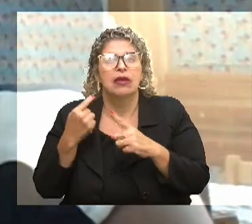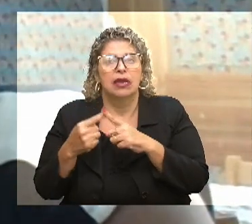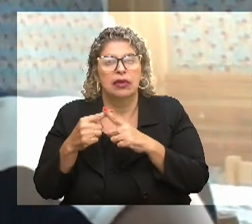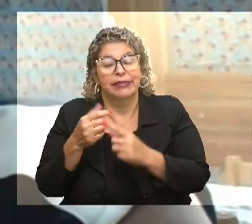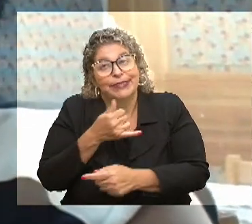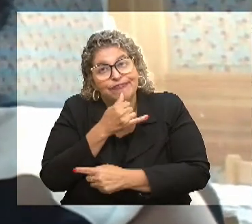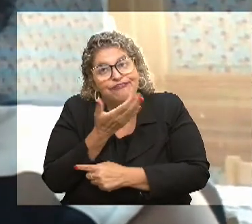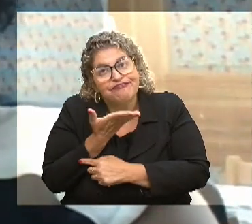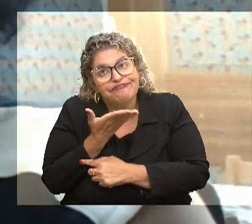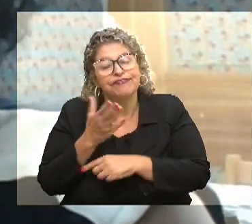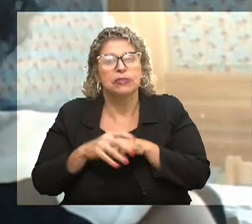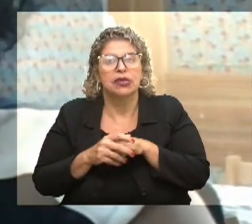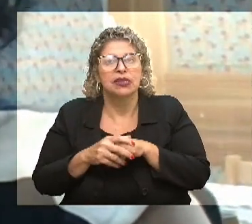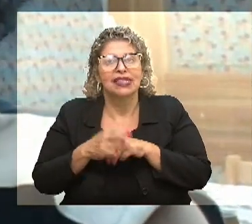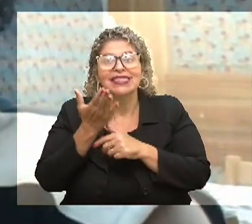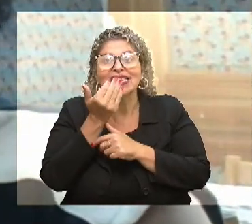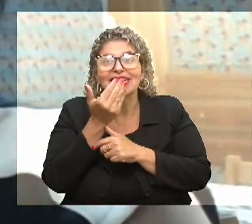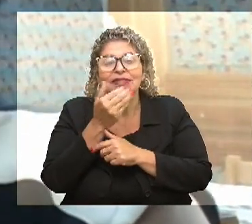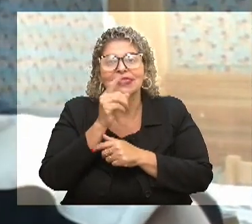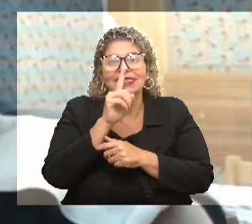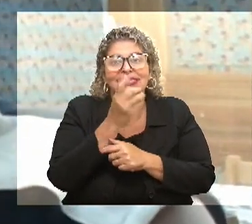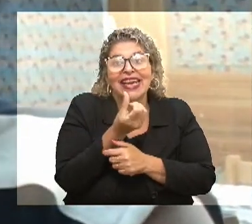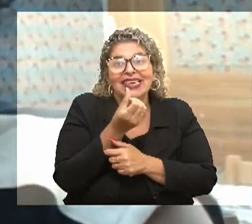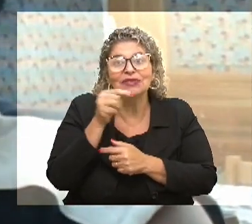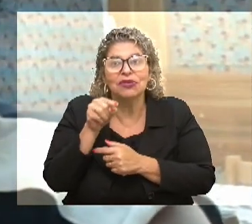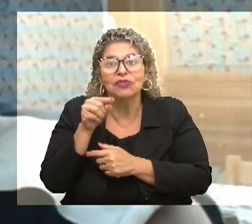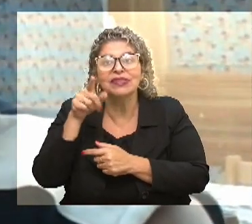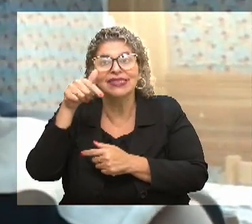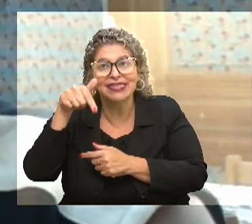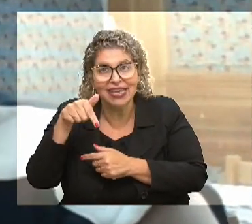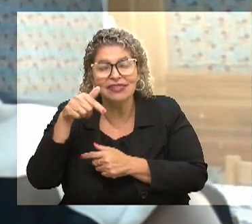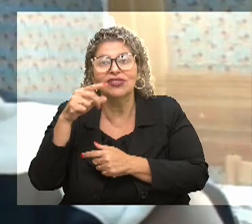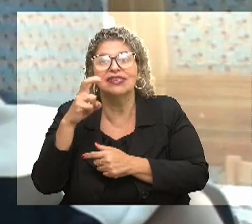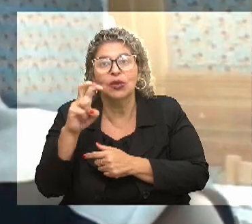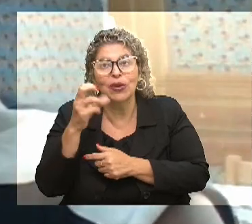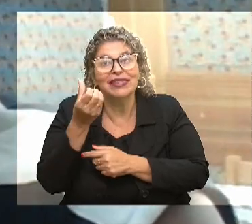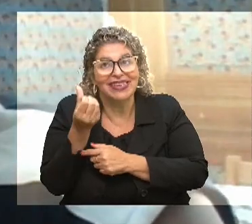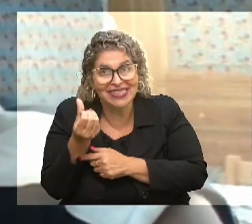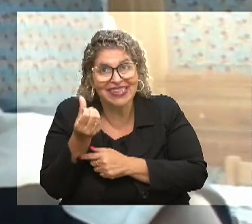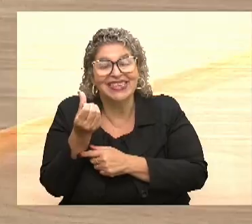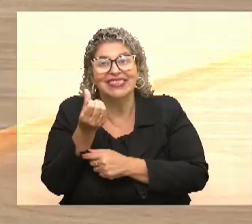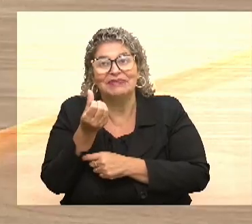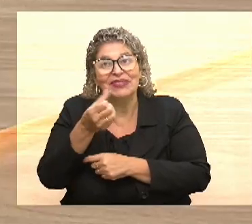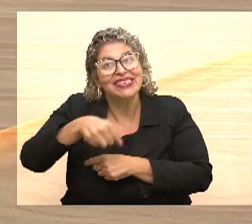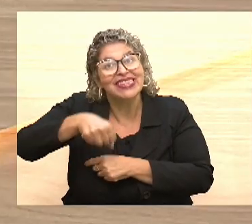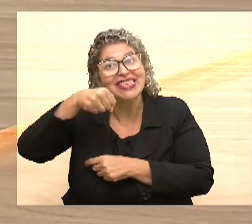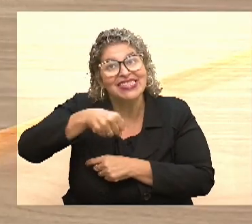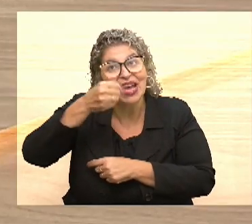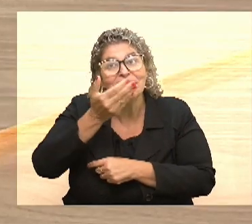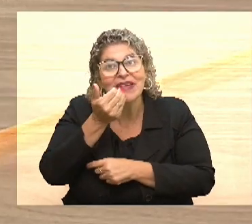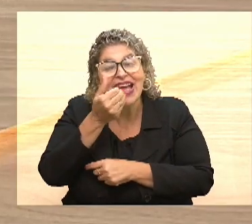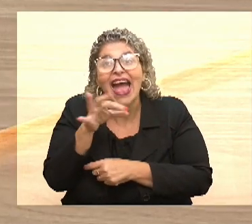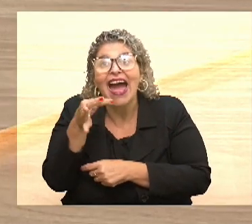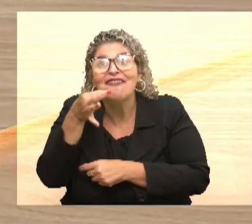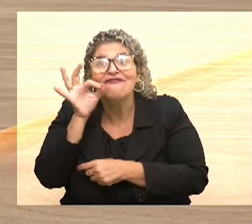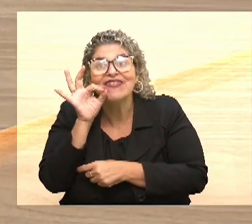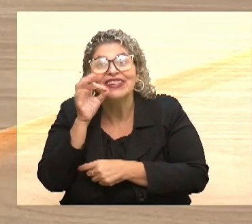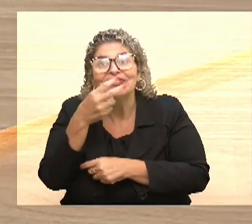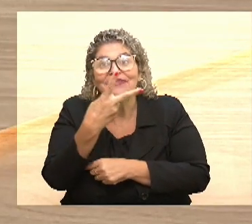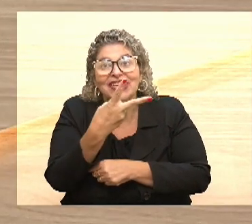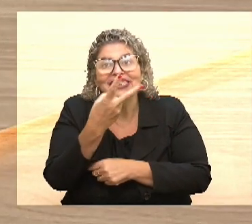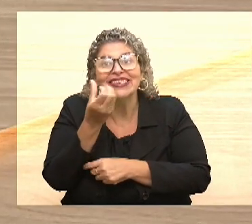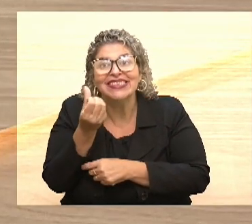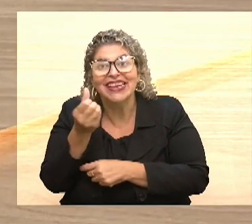infelizmente, né? Cesta básica, mais de 6.152 mil cestas básicas. Café, mais de